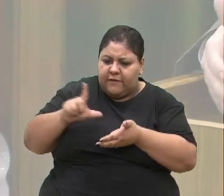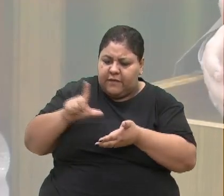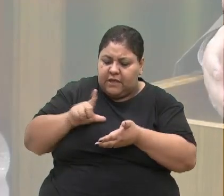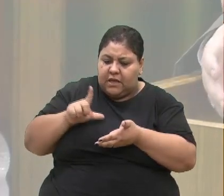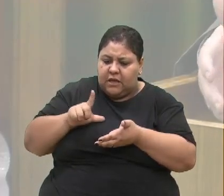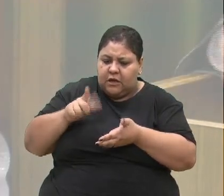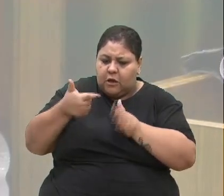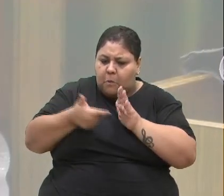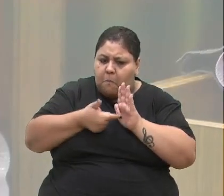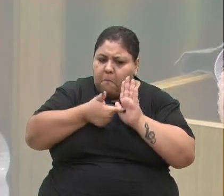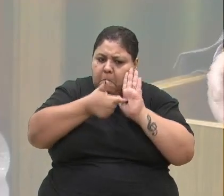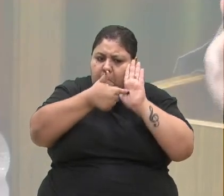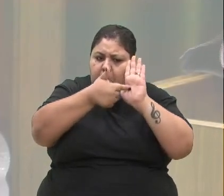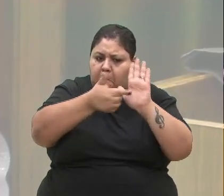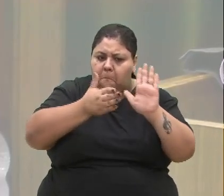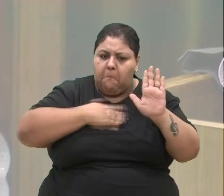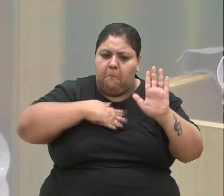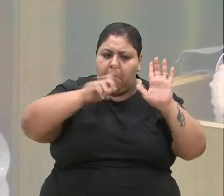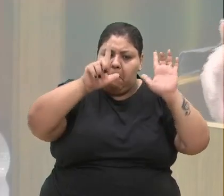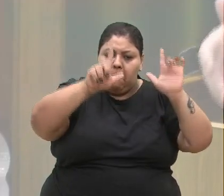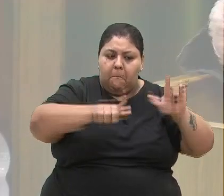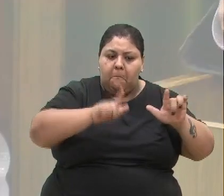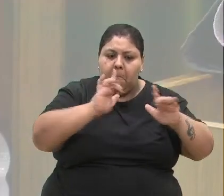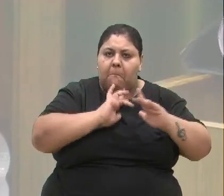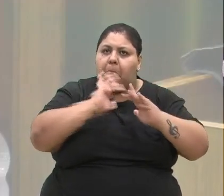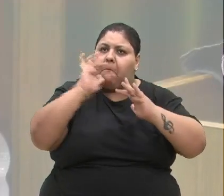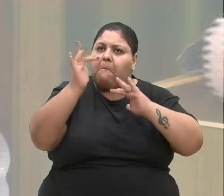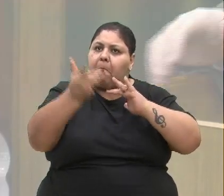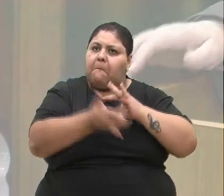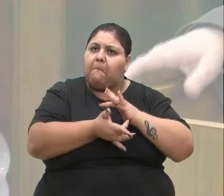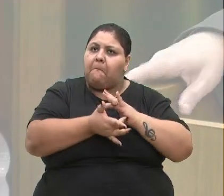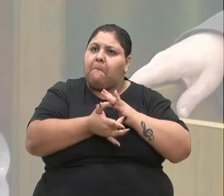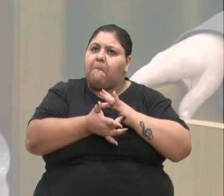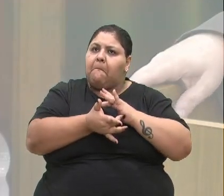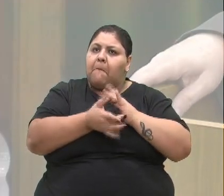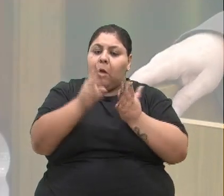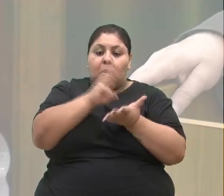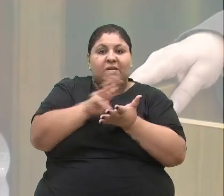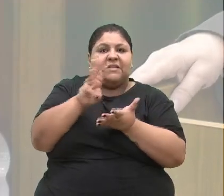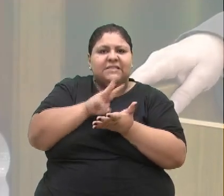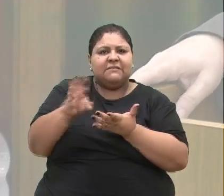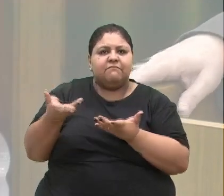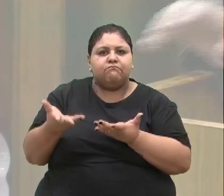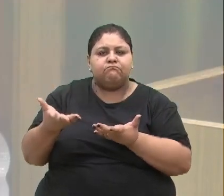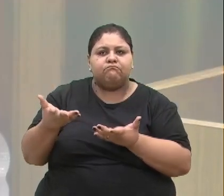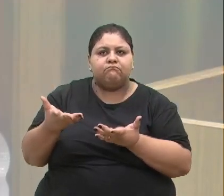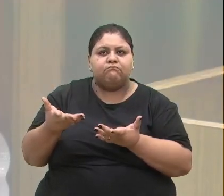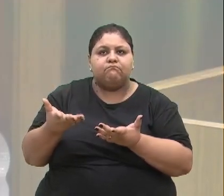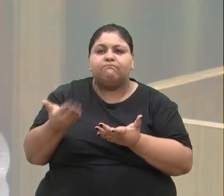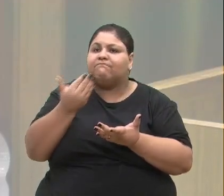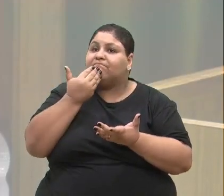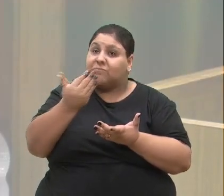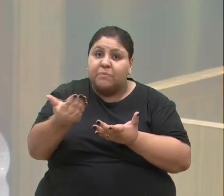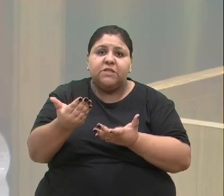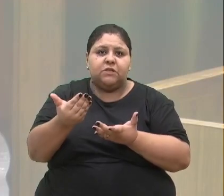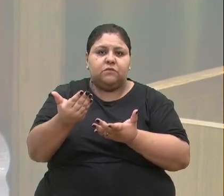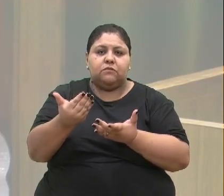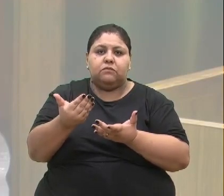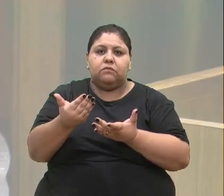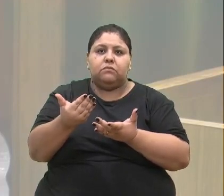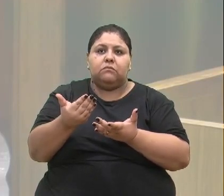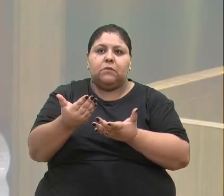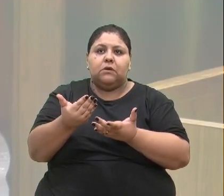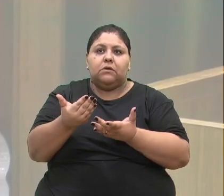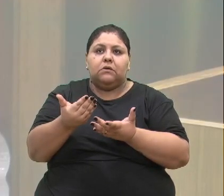também no meu gabinete, nas minhas redes sociais, no meu WhatsApp. Então, é um pedido de socorro mesmo.